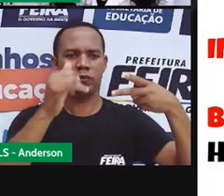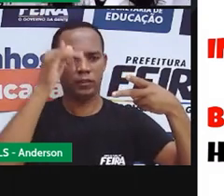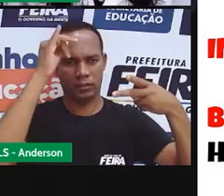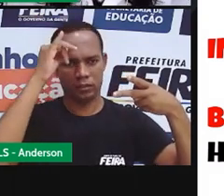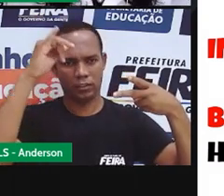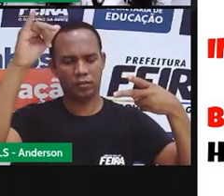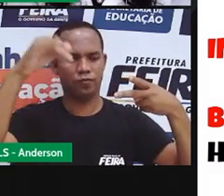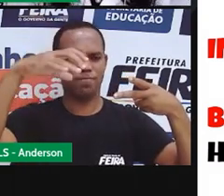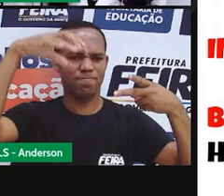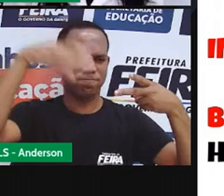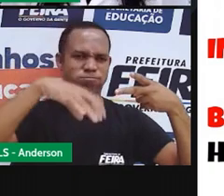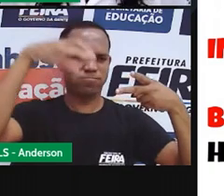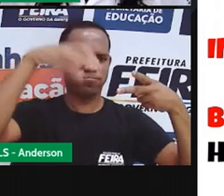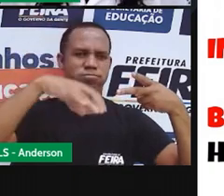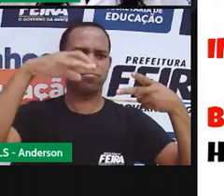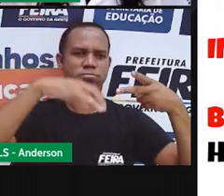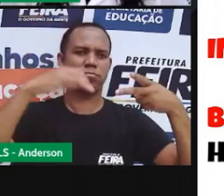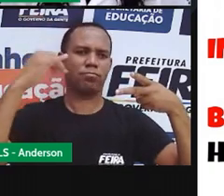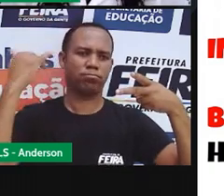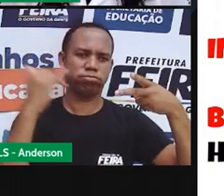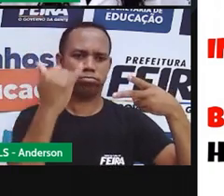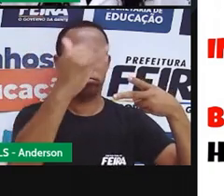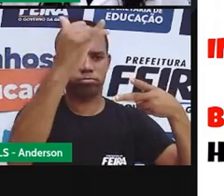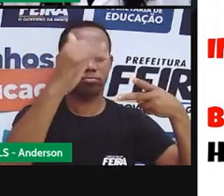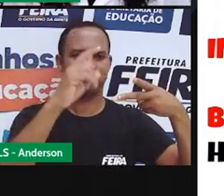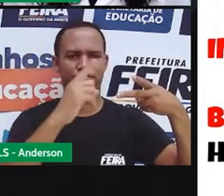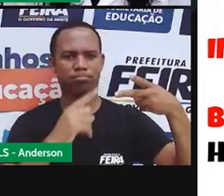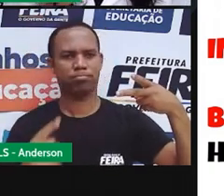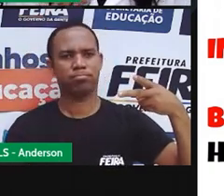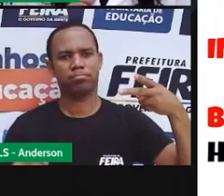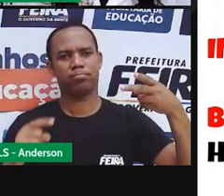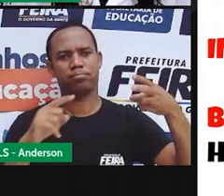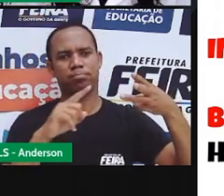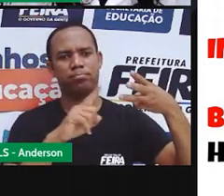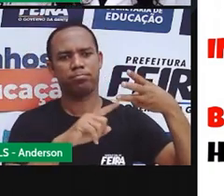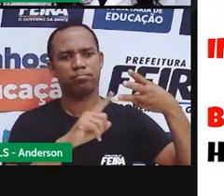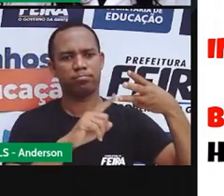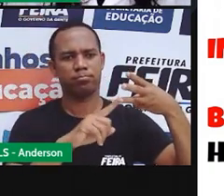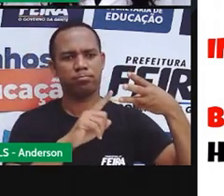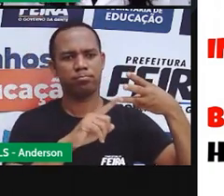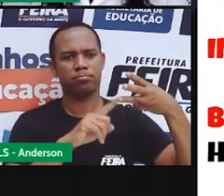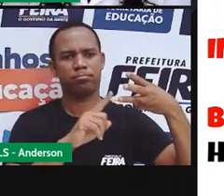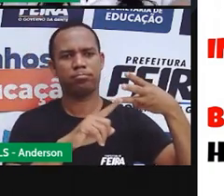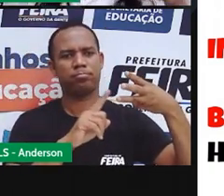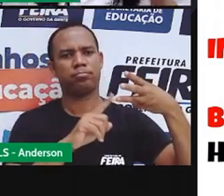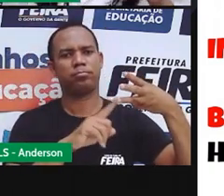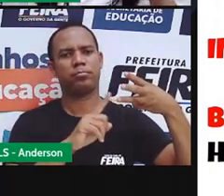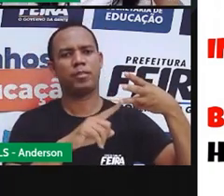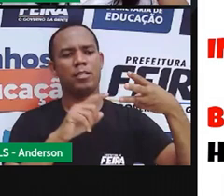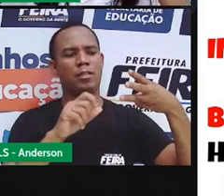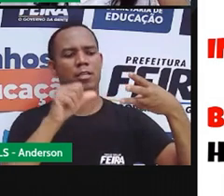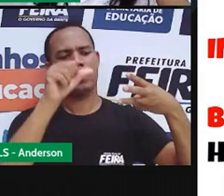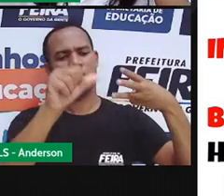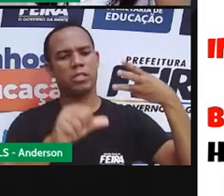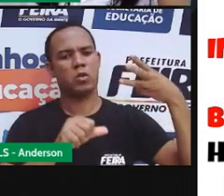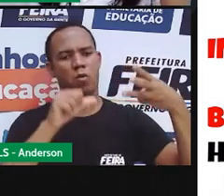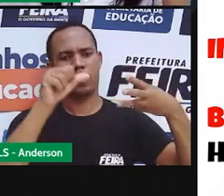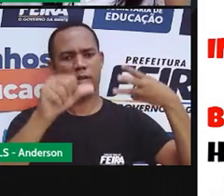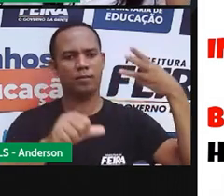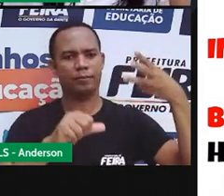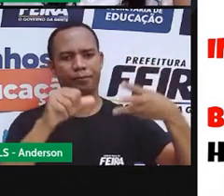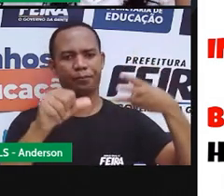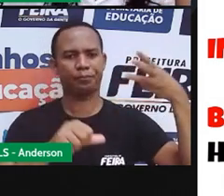sobrecargas e descargas desses aparelhos. Os inversores, eles vão transformar